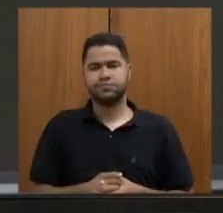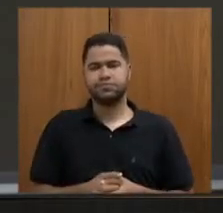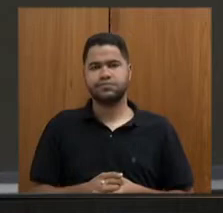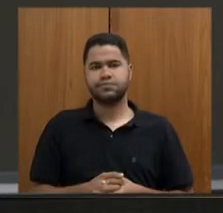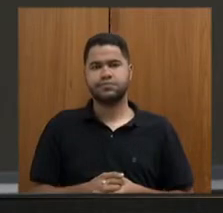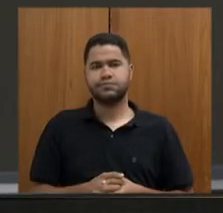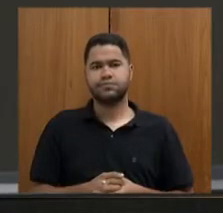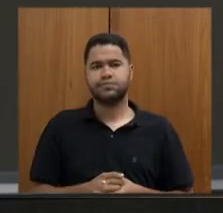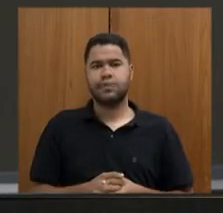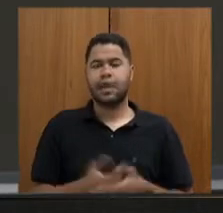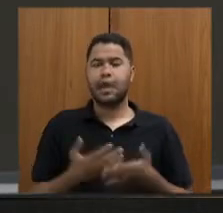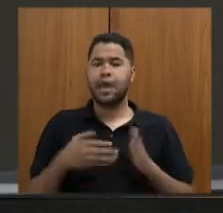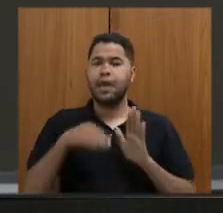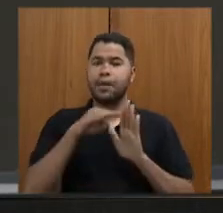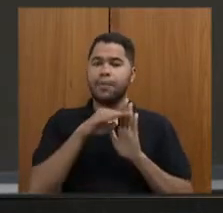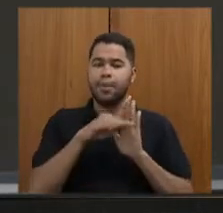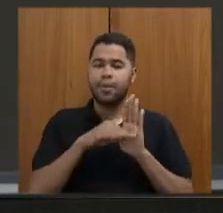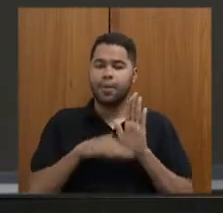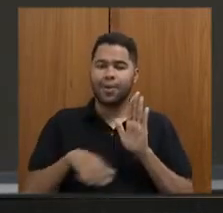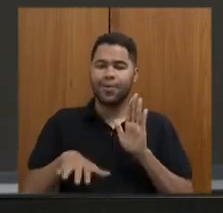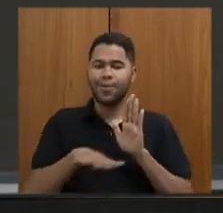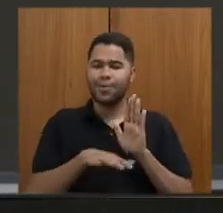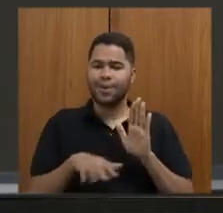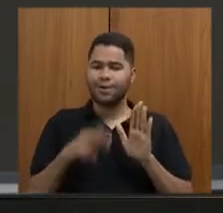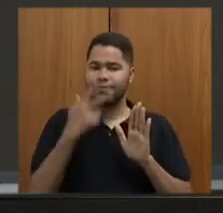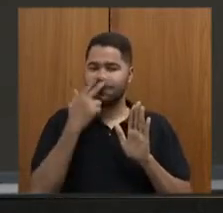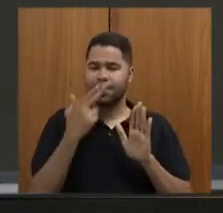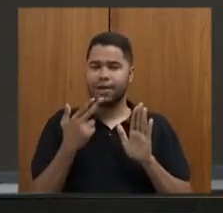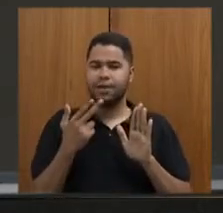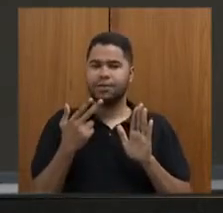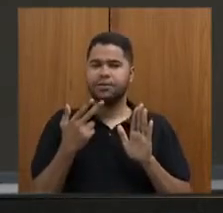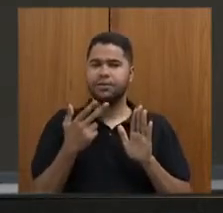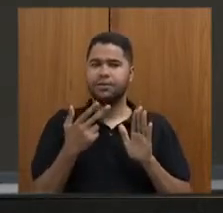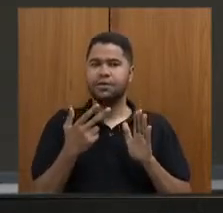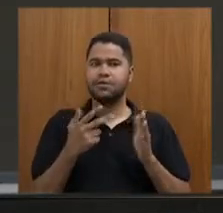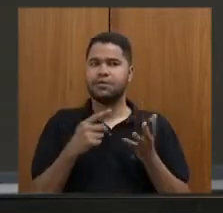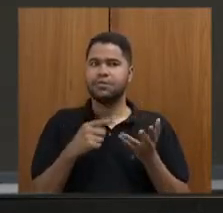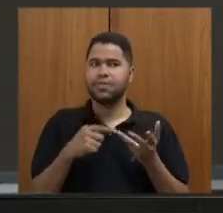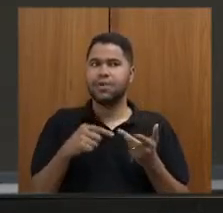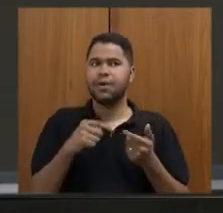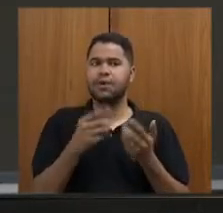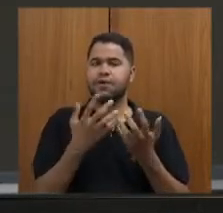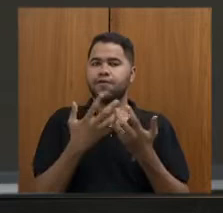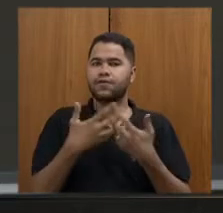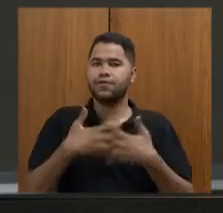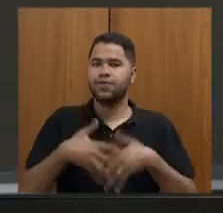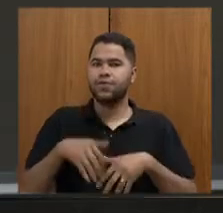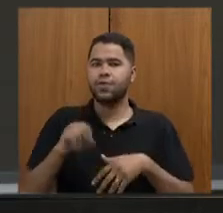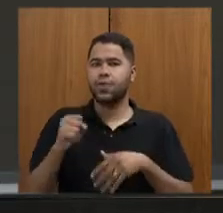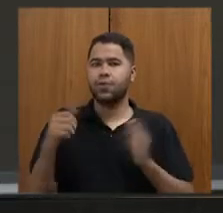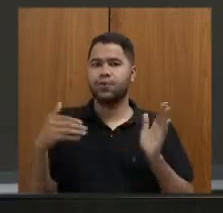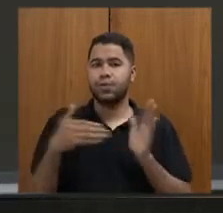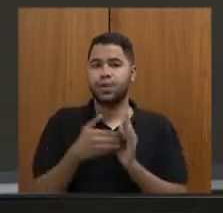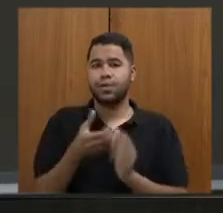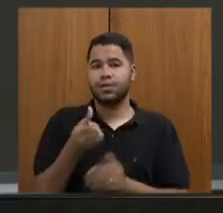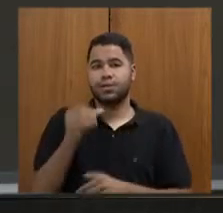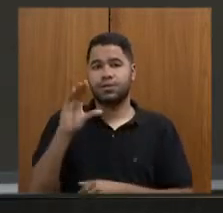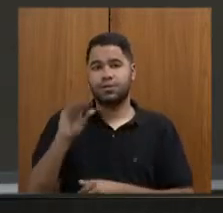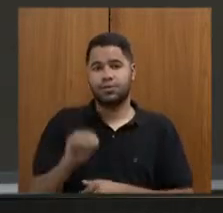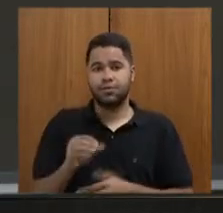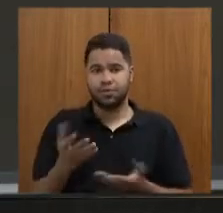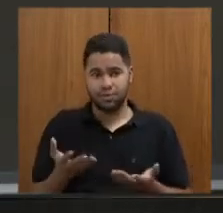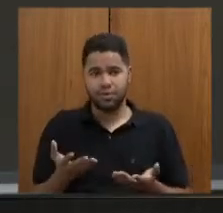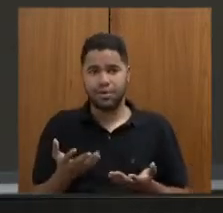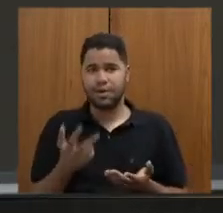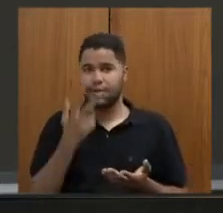São estabelecimentos que fogem um pouco a esse padrão do funcionamento das 8 às 18, muitas vezes é